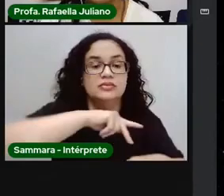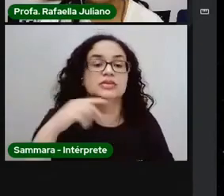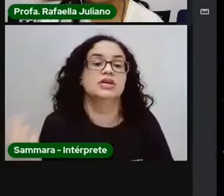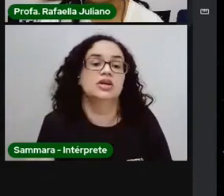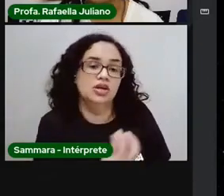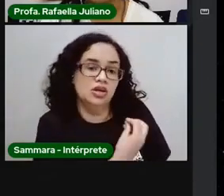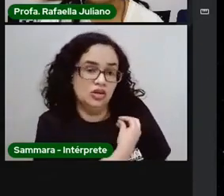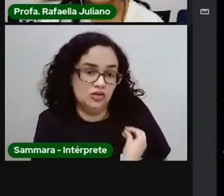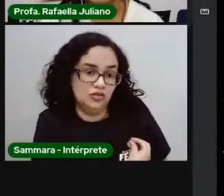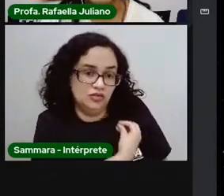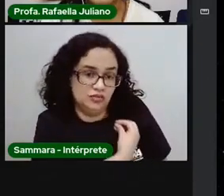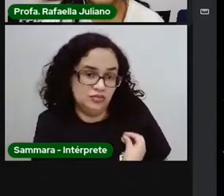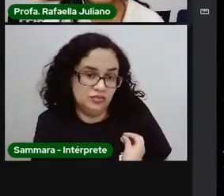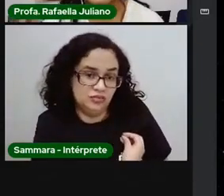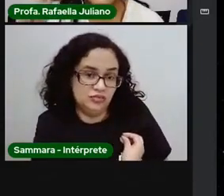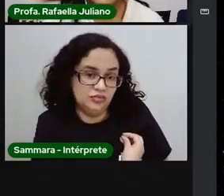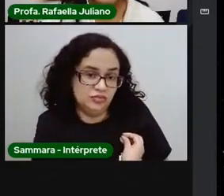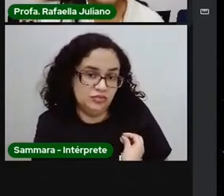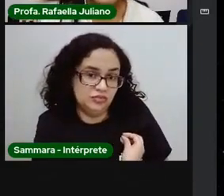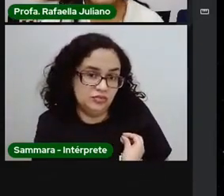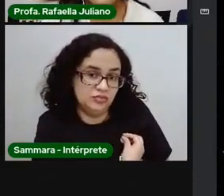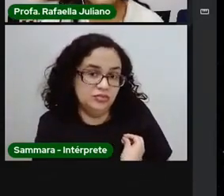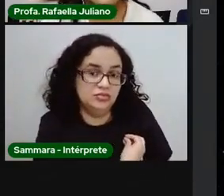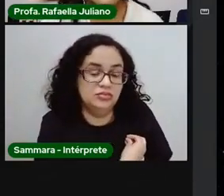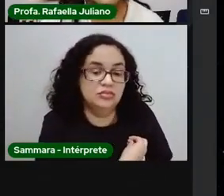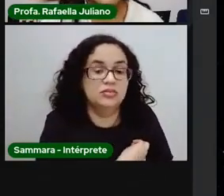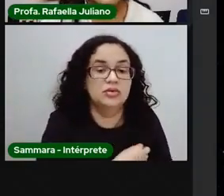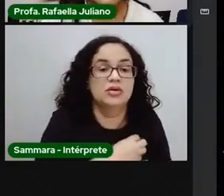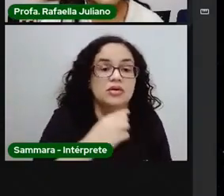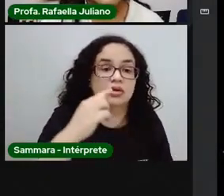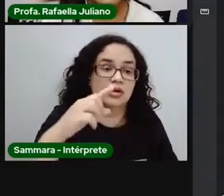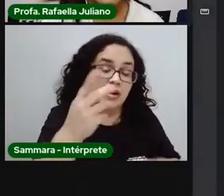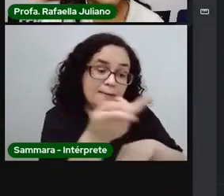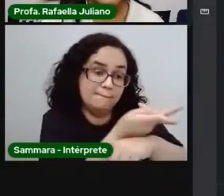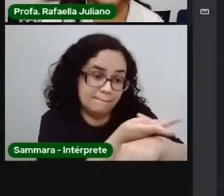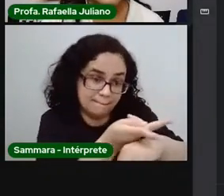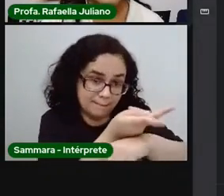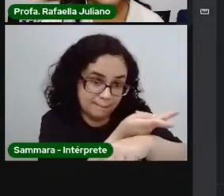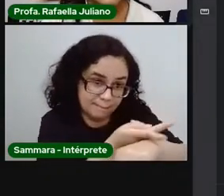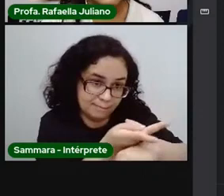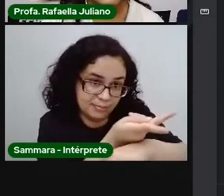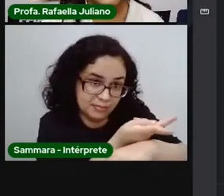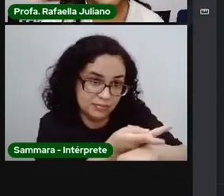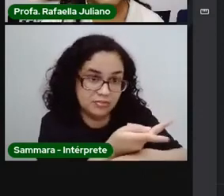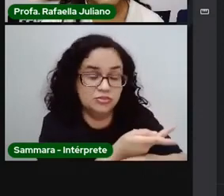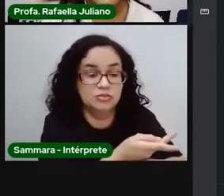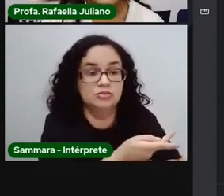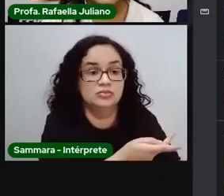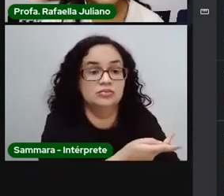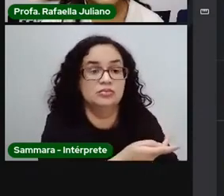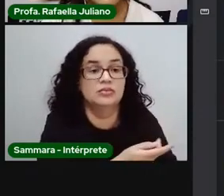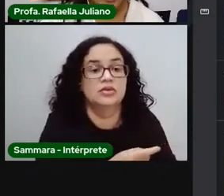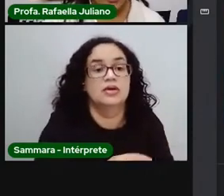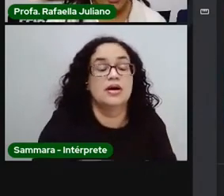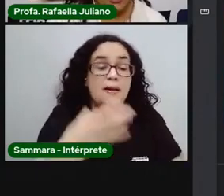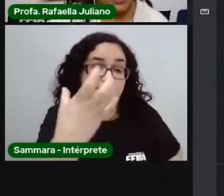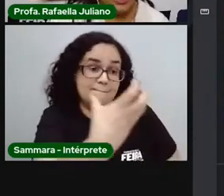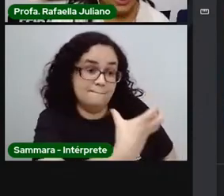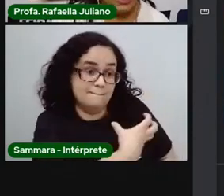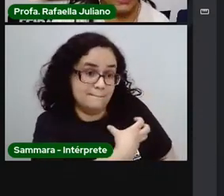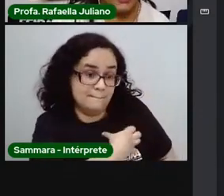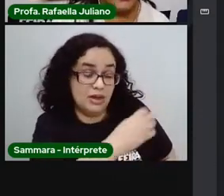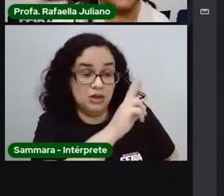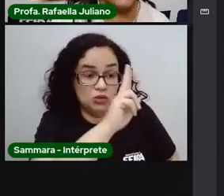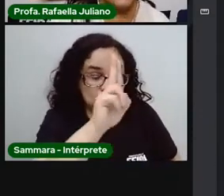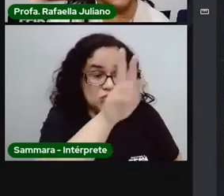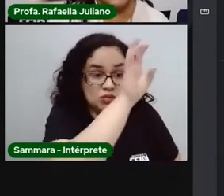fazem fronteira. Mas vamos detalhar um pouquinho mais essa busca e vamos escrever aqui Bahia, que é o nosso